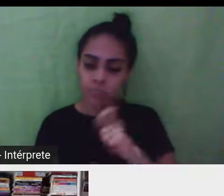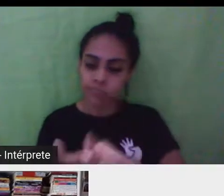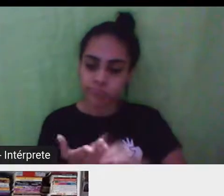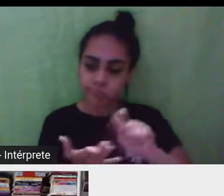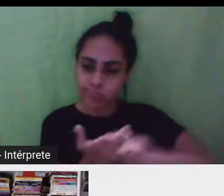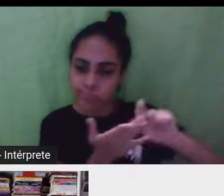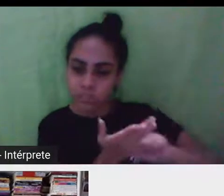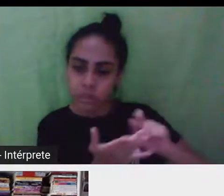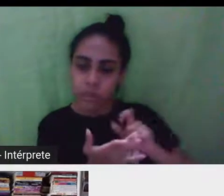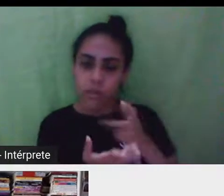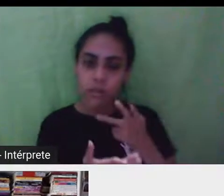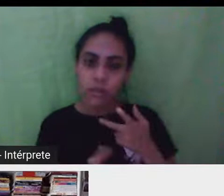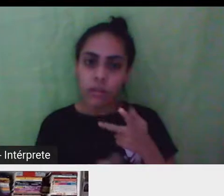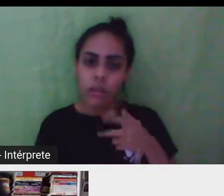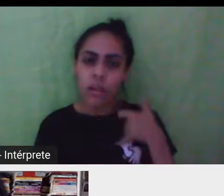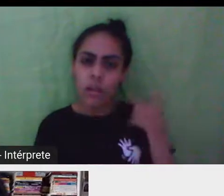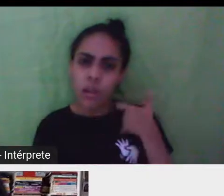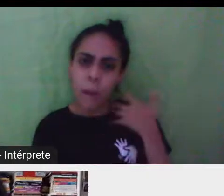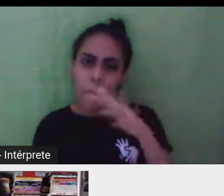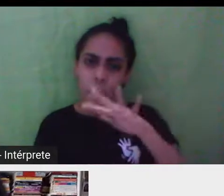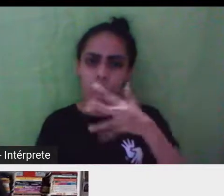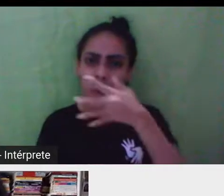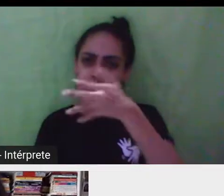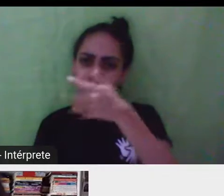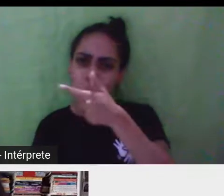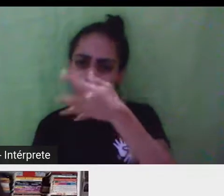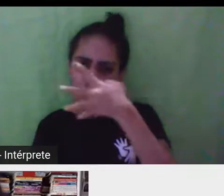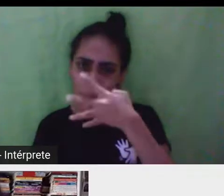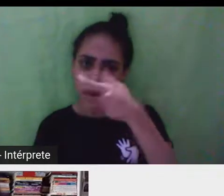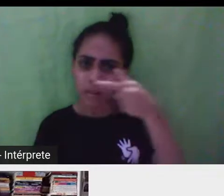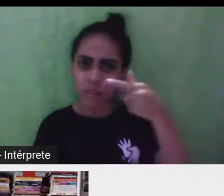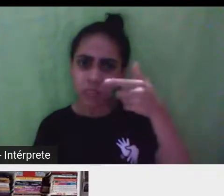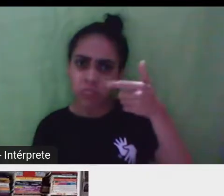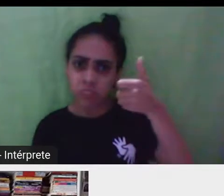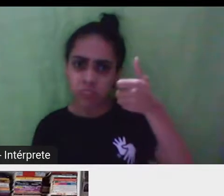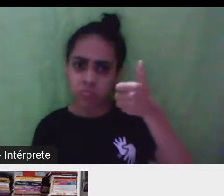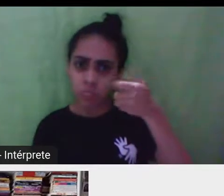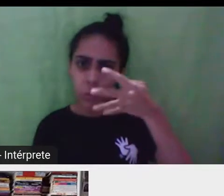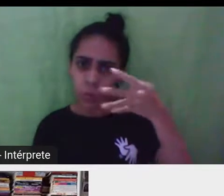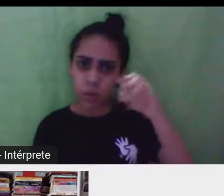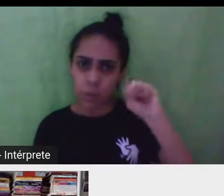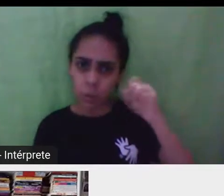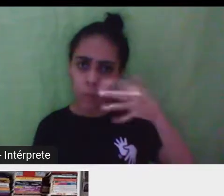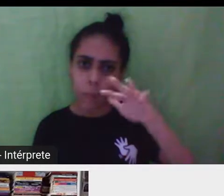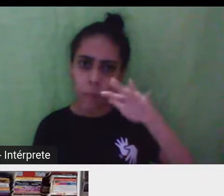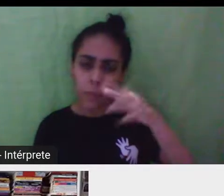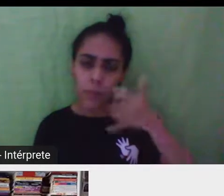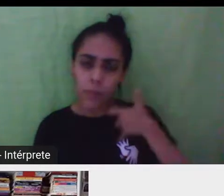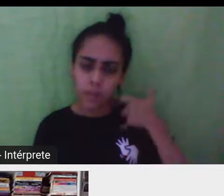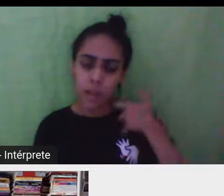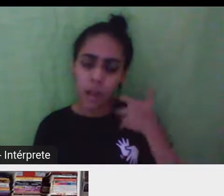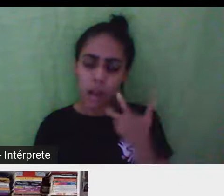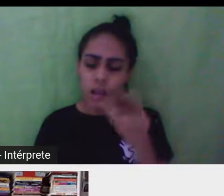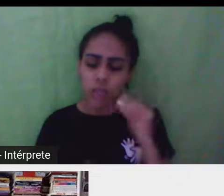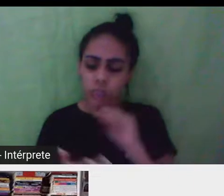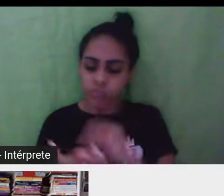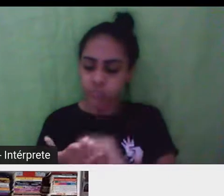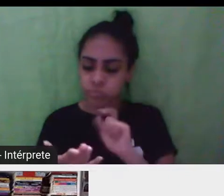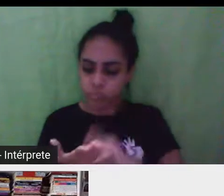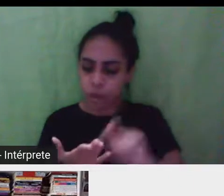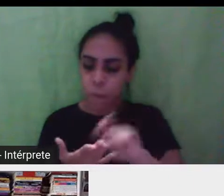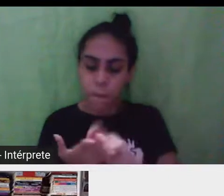Leda é uma mulher de 47, 48 anos, e ela é colocada nesse livro como uma mulher